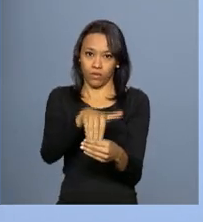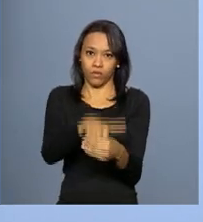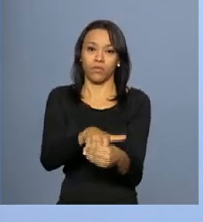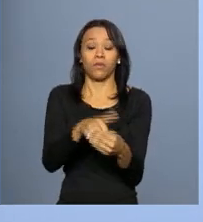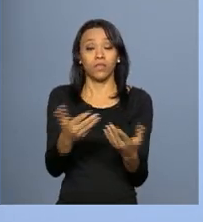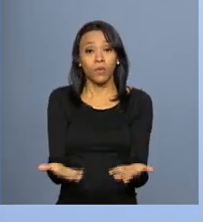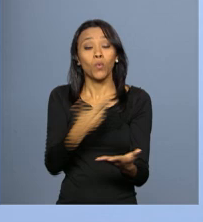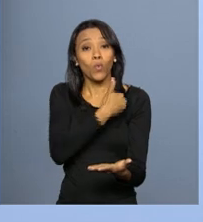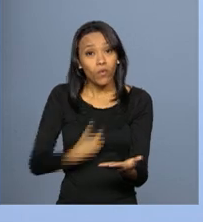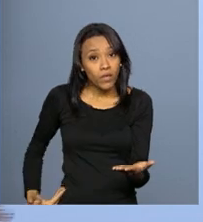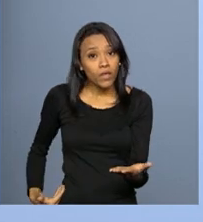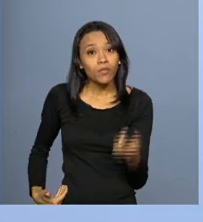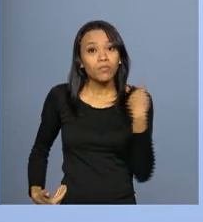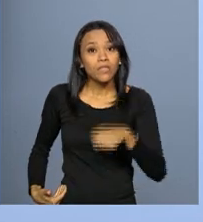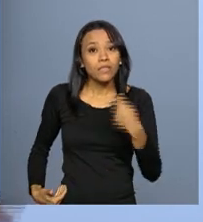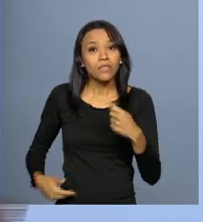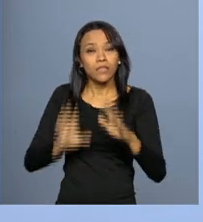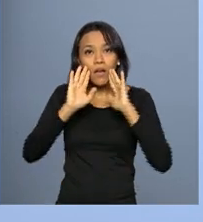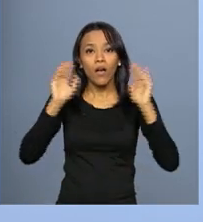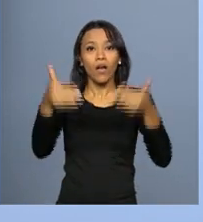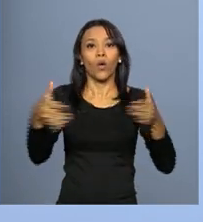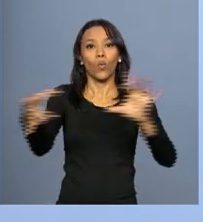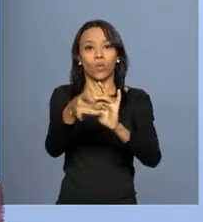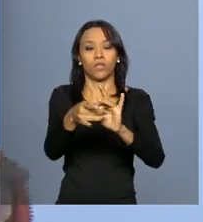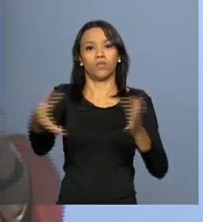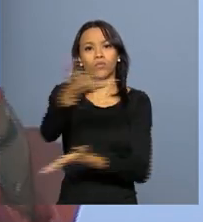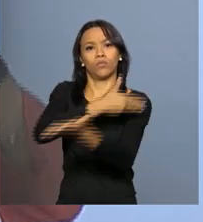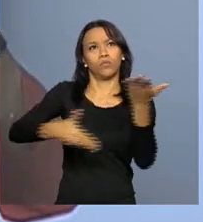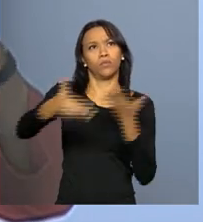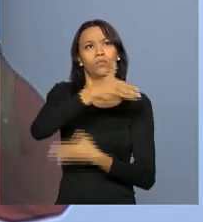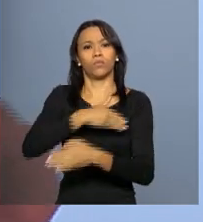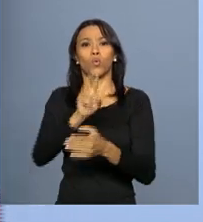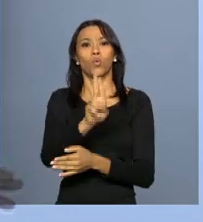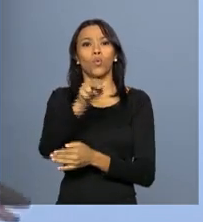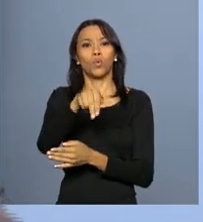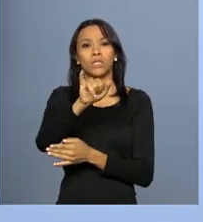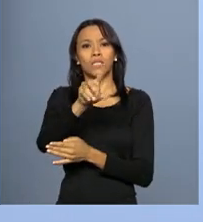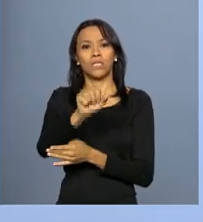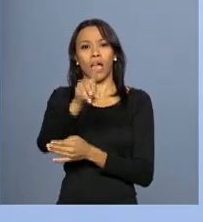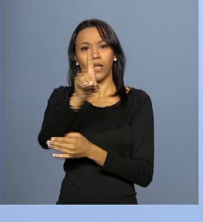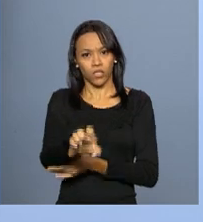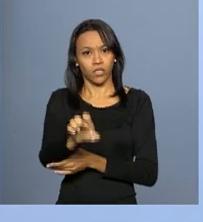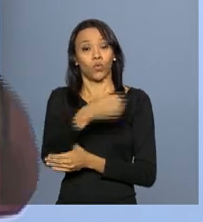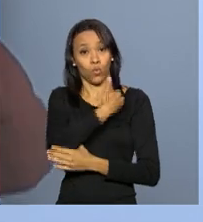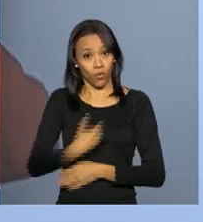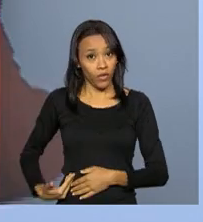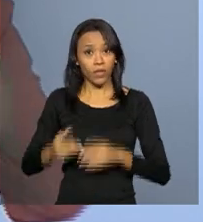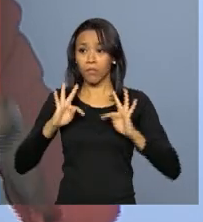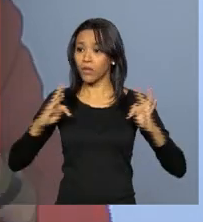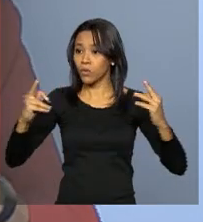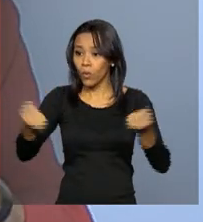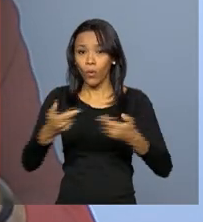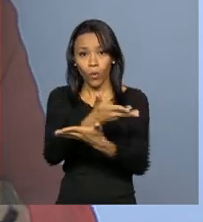ele tem de querer a unidade dos brasileiros. Um governo governa para todos os brasileiros. Não